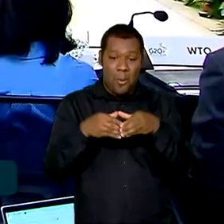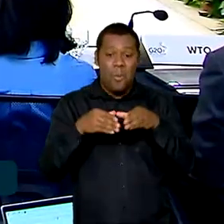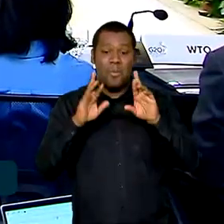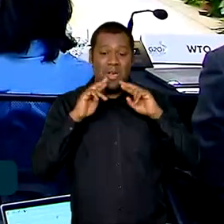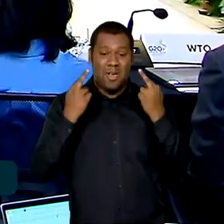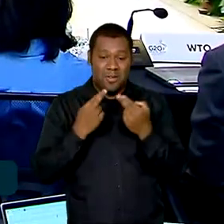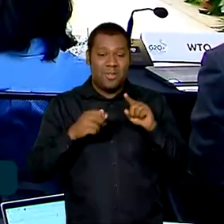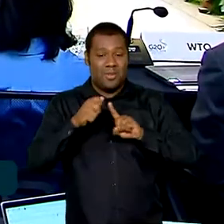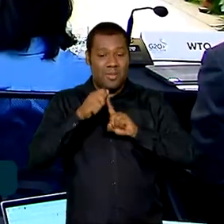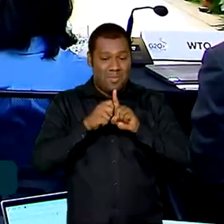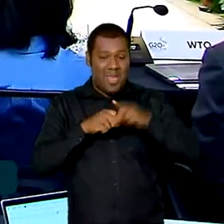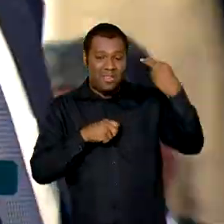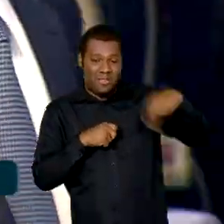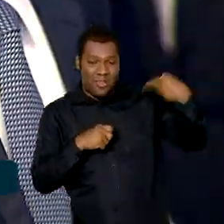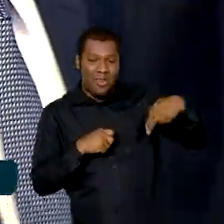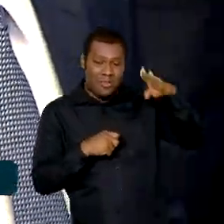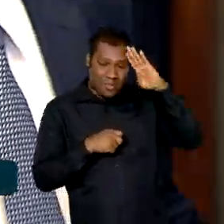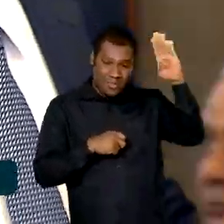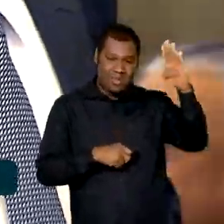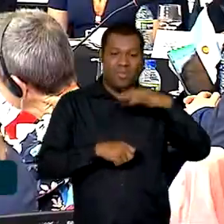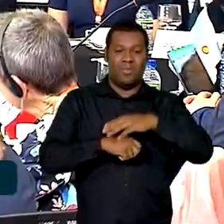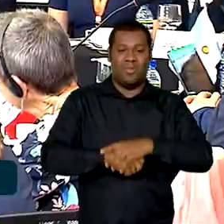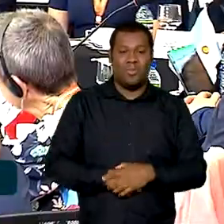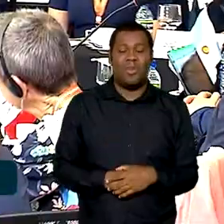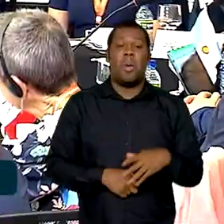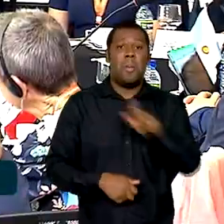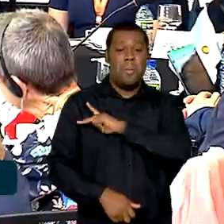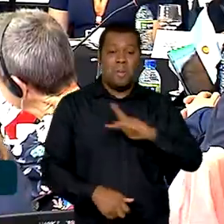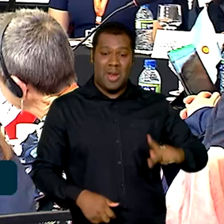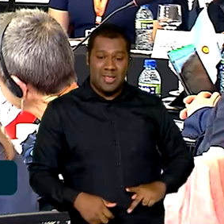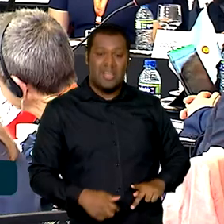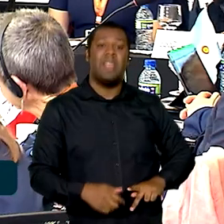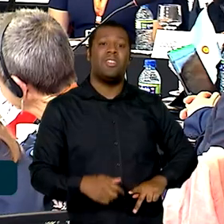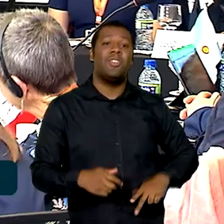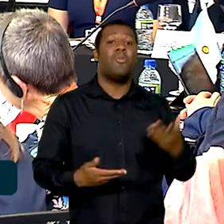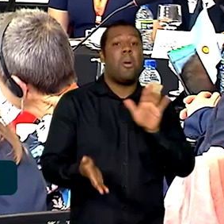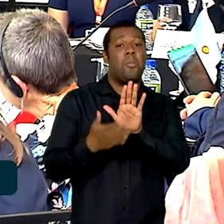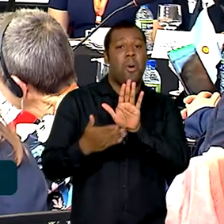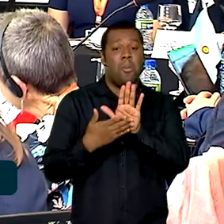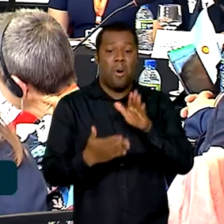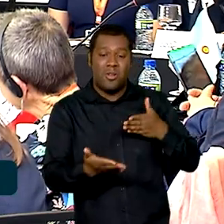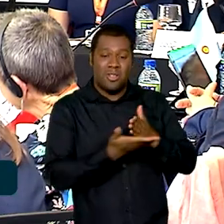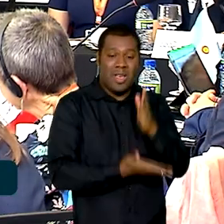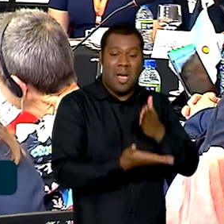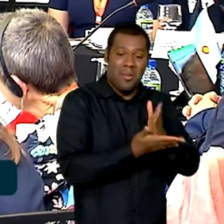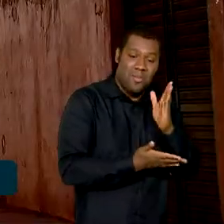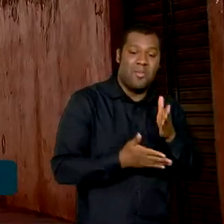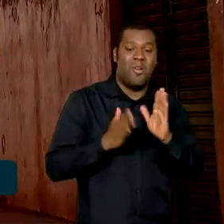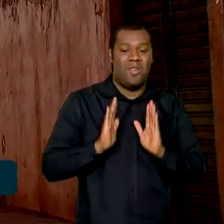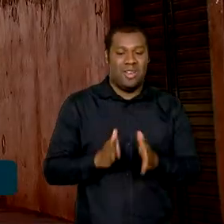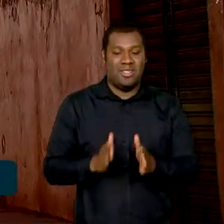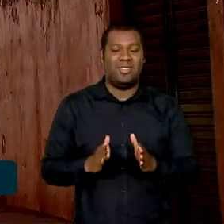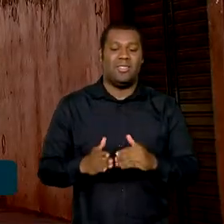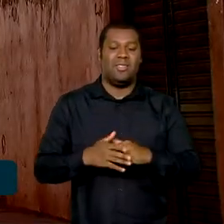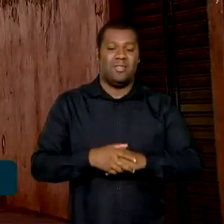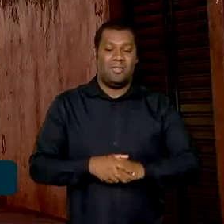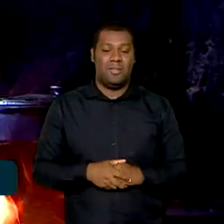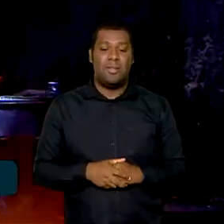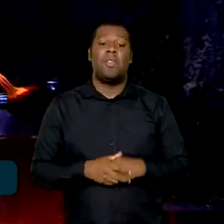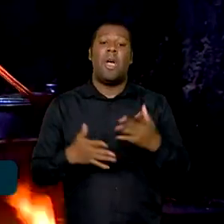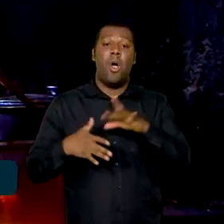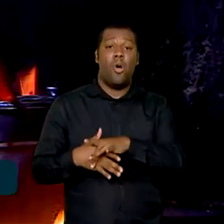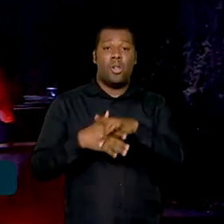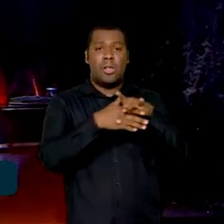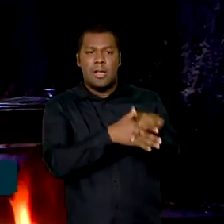No evento final, chefes de Estado e de governo vão aprovar os acordos que já foram negociados. É quando os líderes